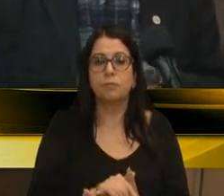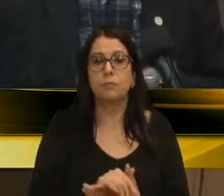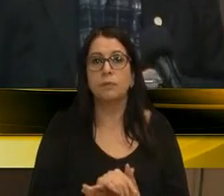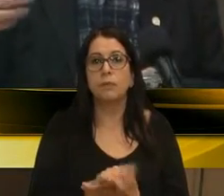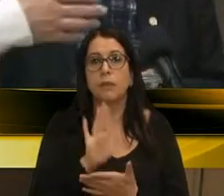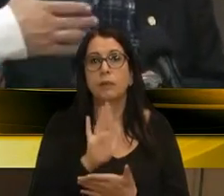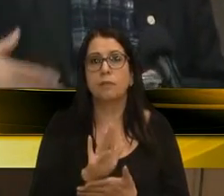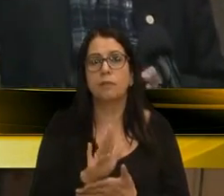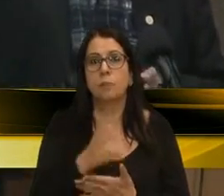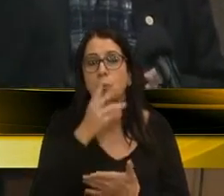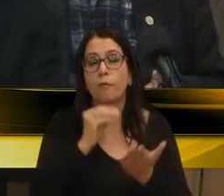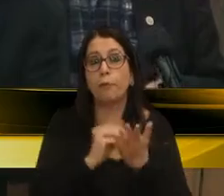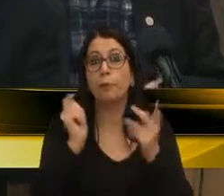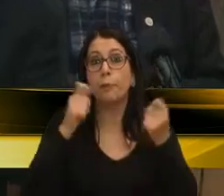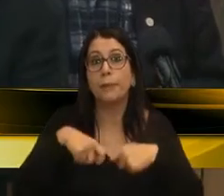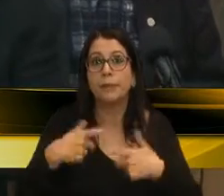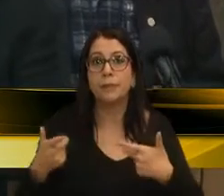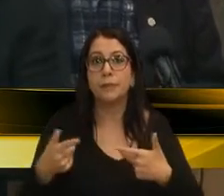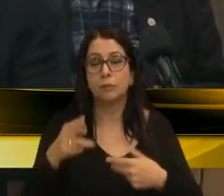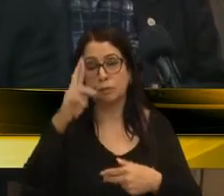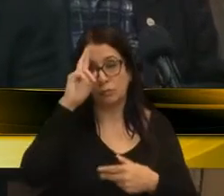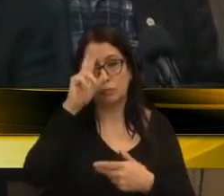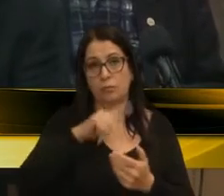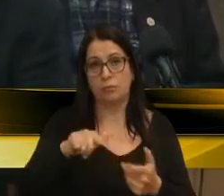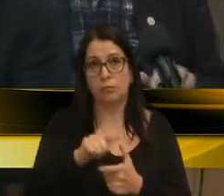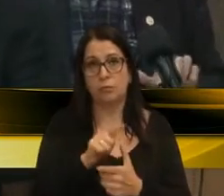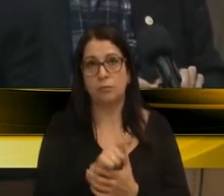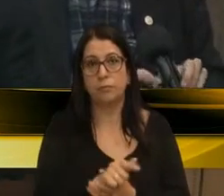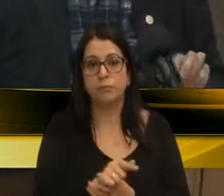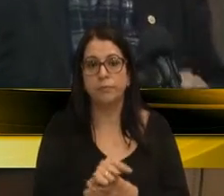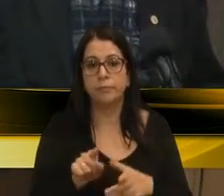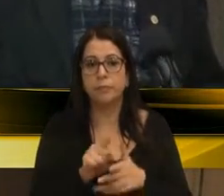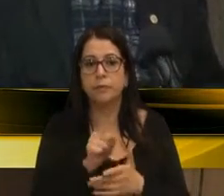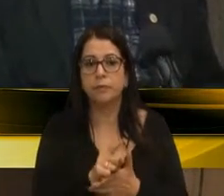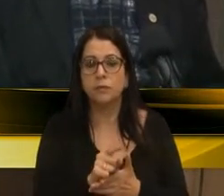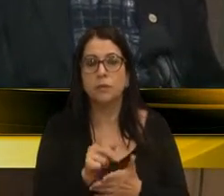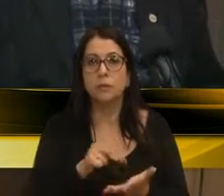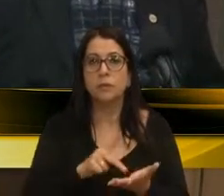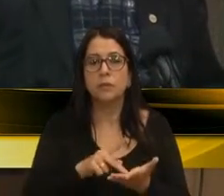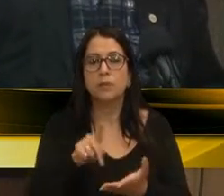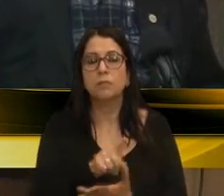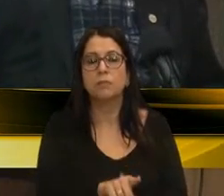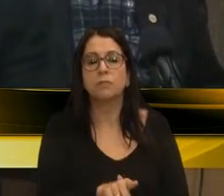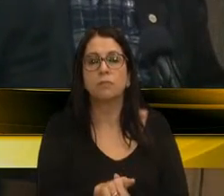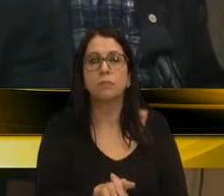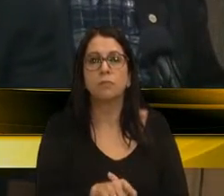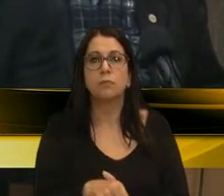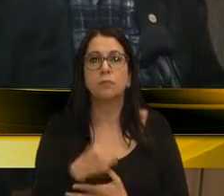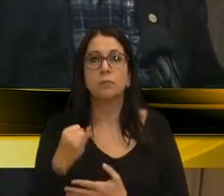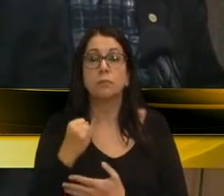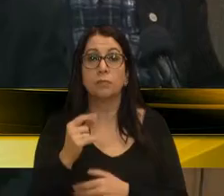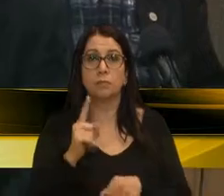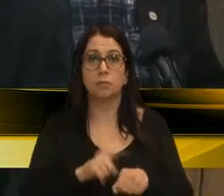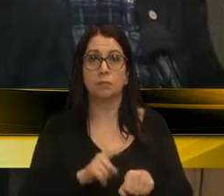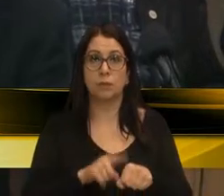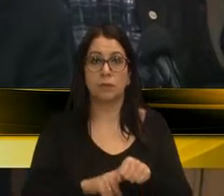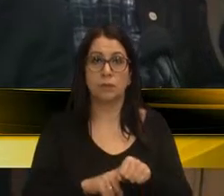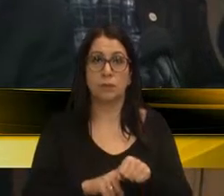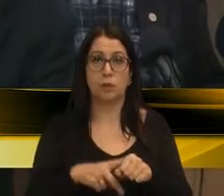fica como incompetente os seus diretores, e a gente sabe que isso não é verdadeiro. Então, é importante, nesse momento,